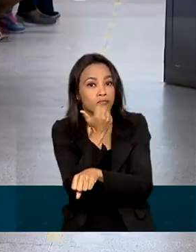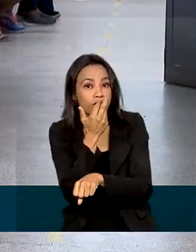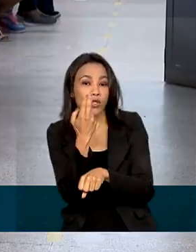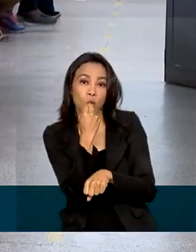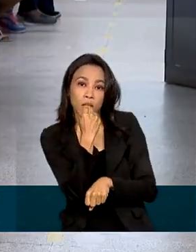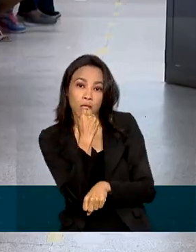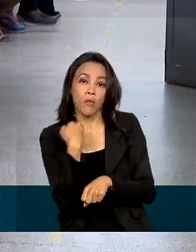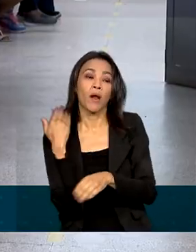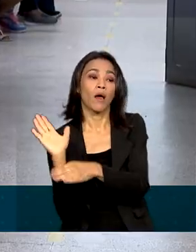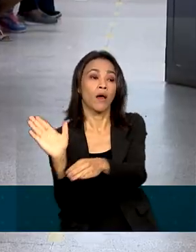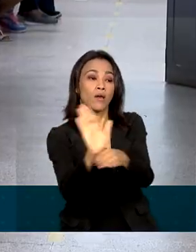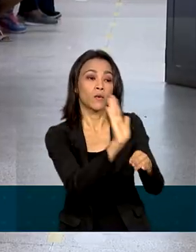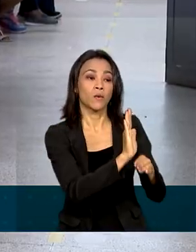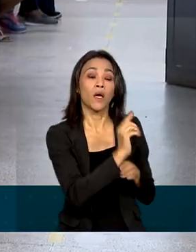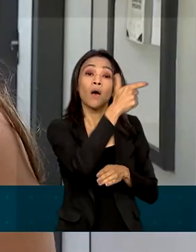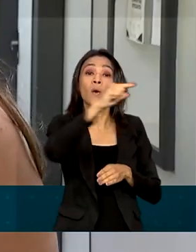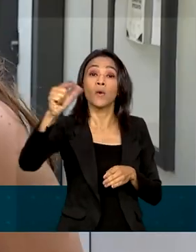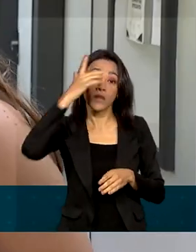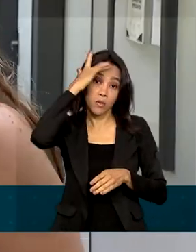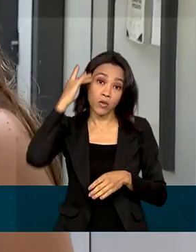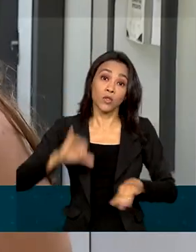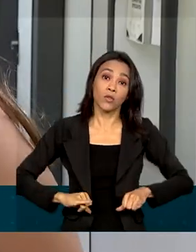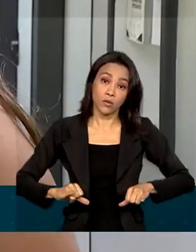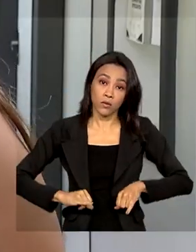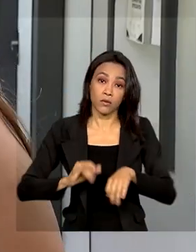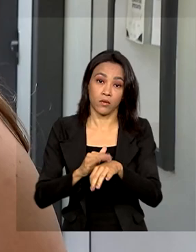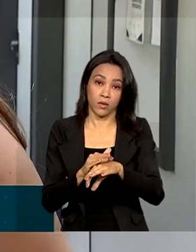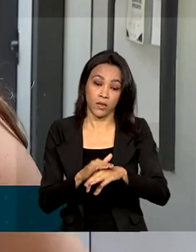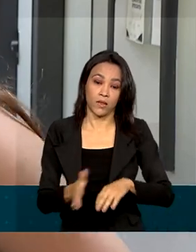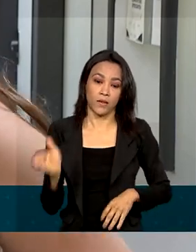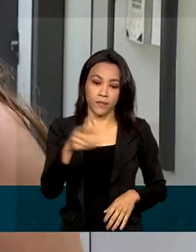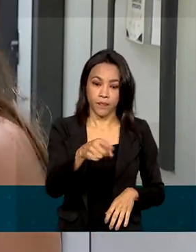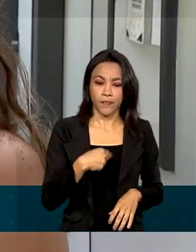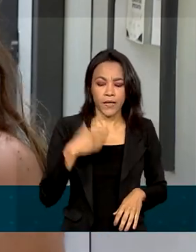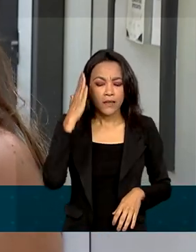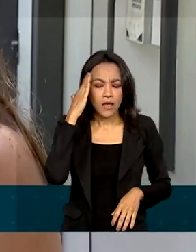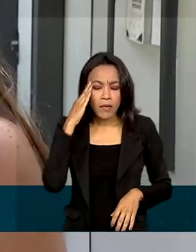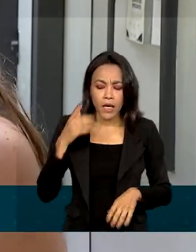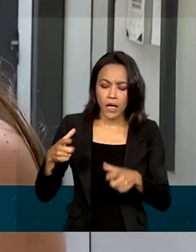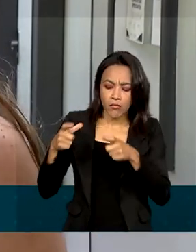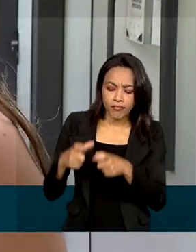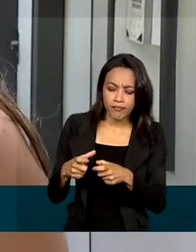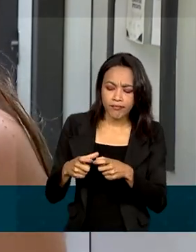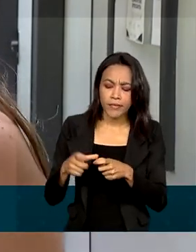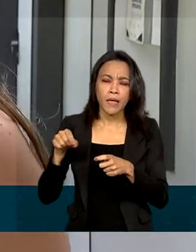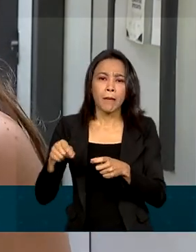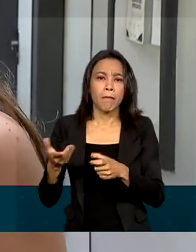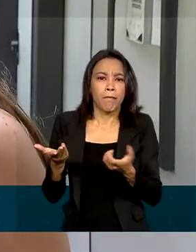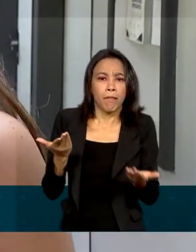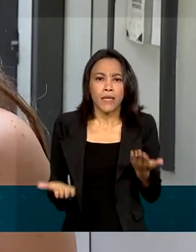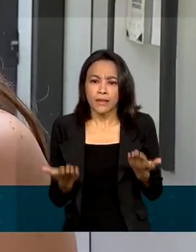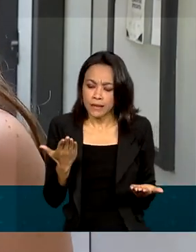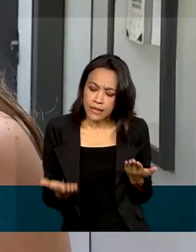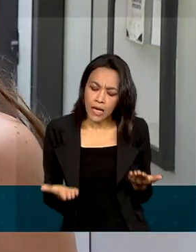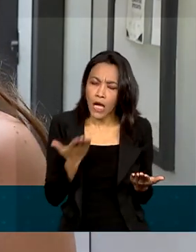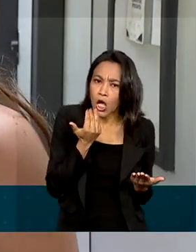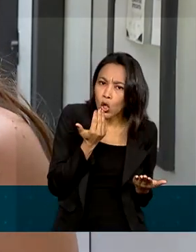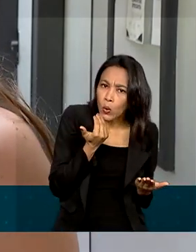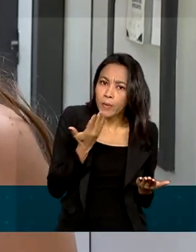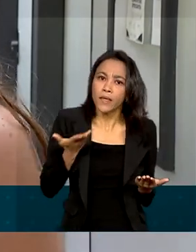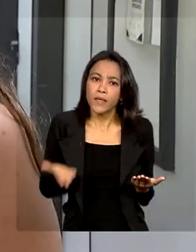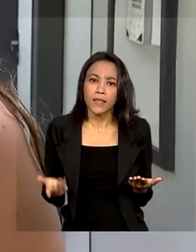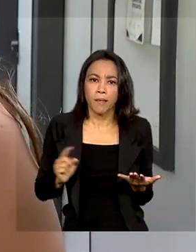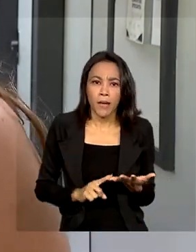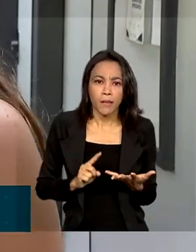que também sofrem com a doença. Sabendo pesar o que você vai comer, quanto de carboidrato tem e quanto isso corresponde com a insulina